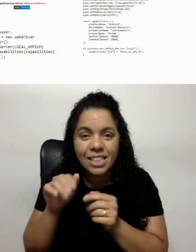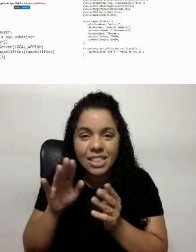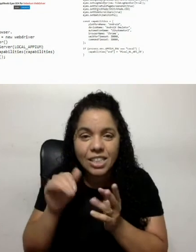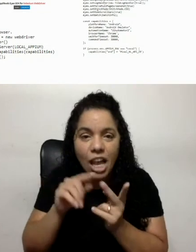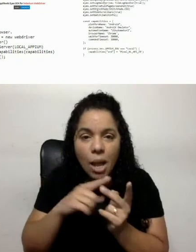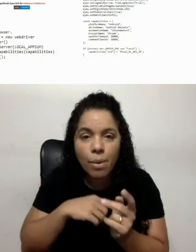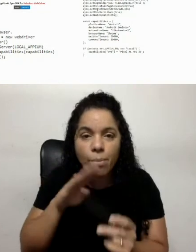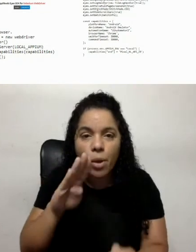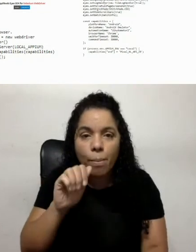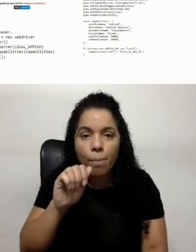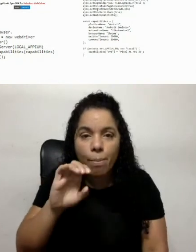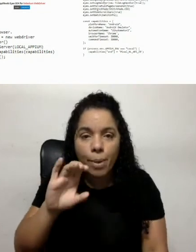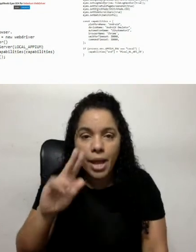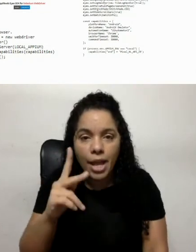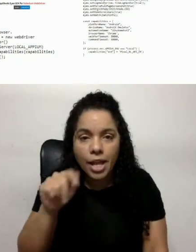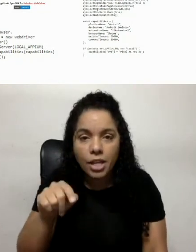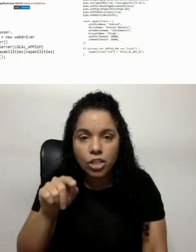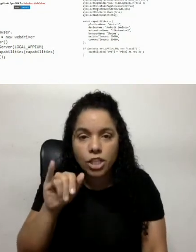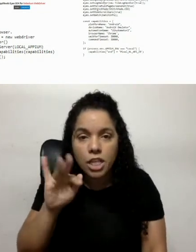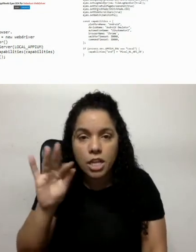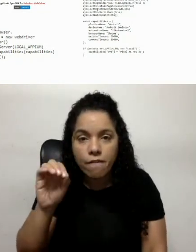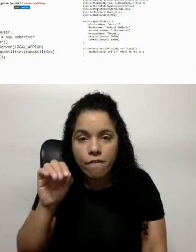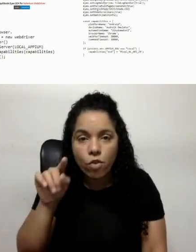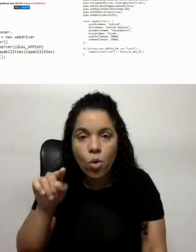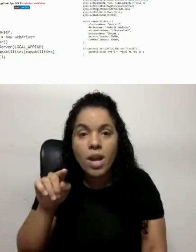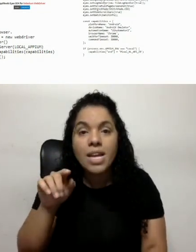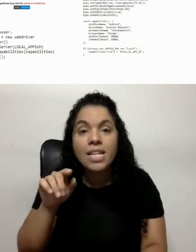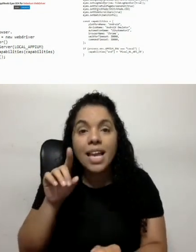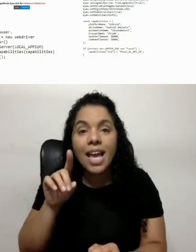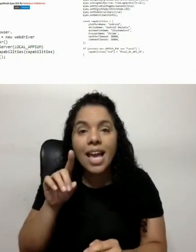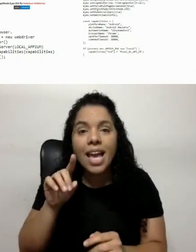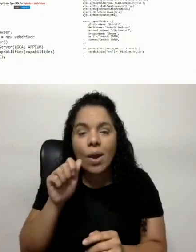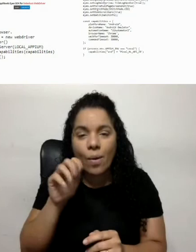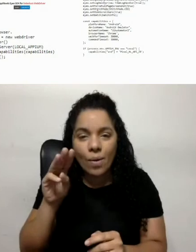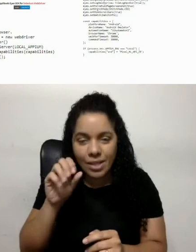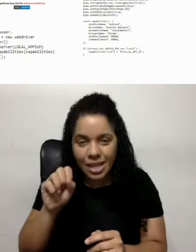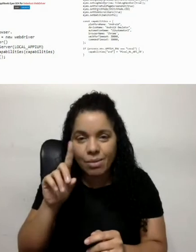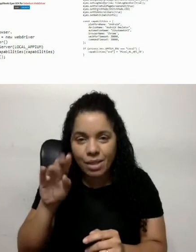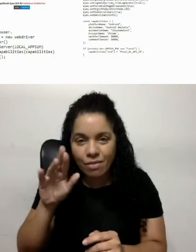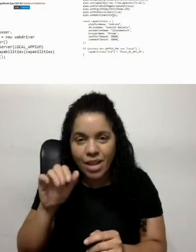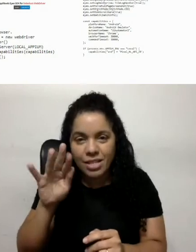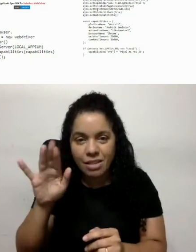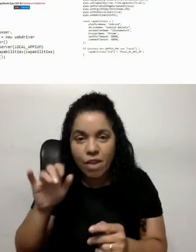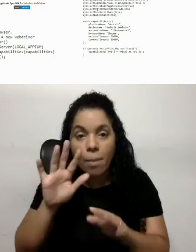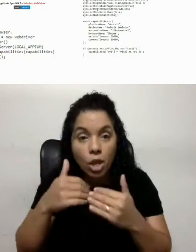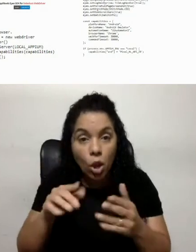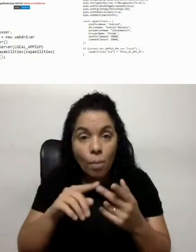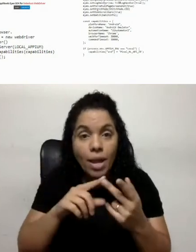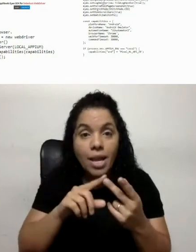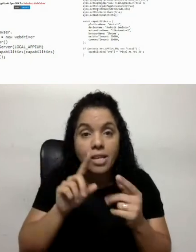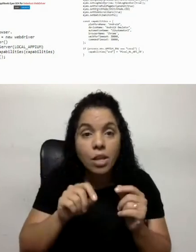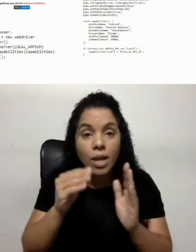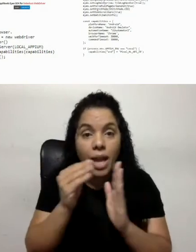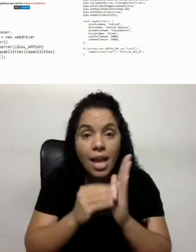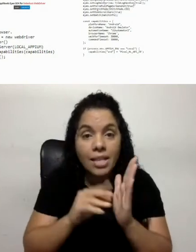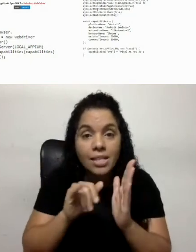.info aqui, que é um device farm, tudinho, e aqui eu começo a inicializar minha JDK, tá? Eu